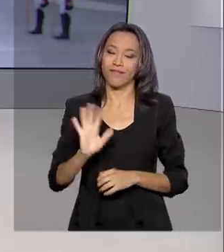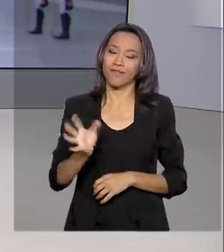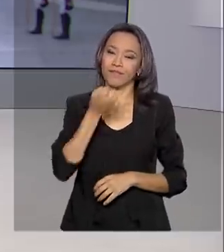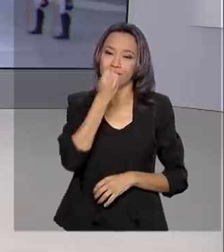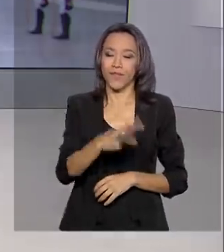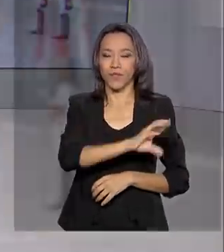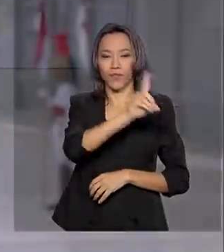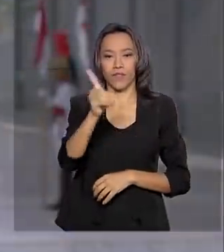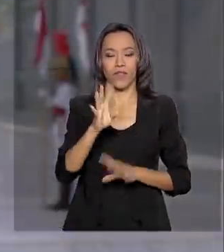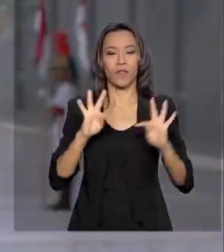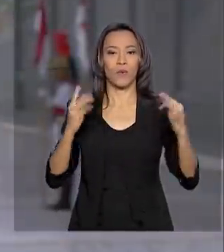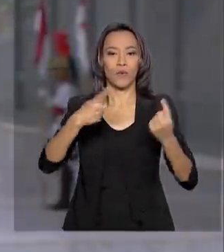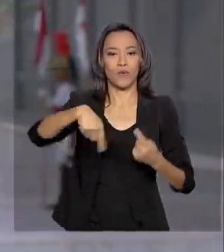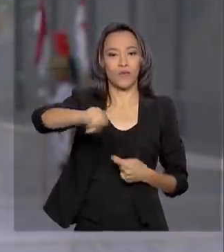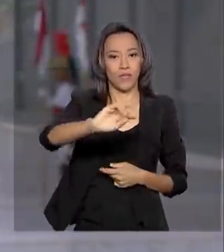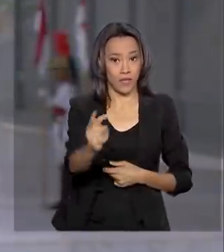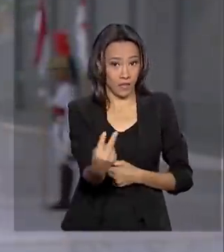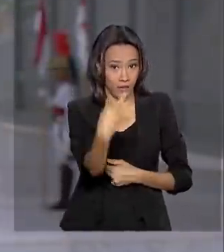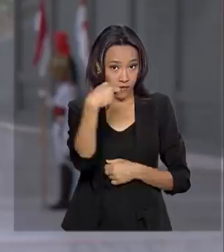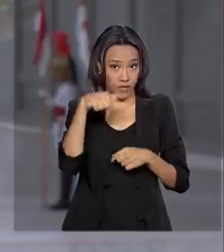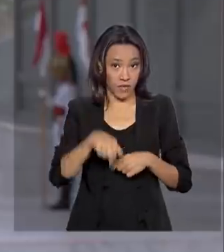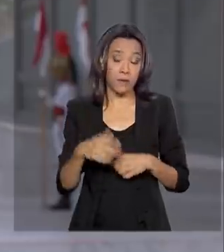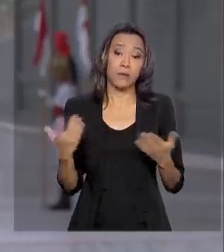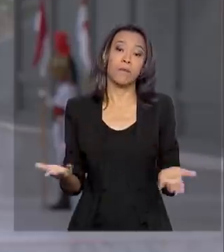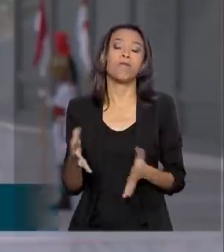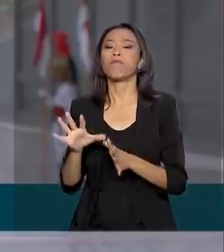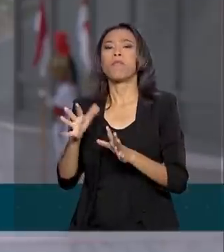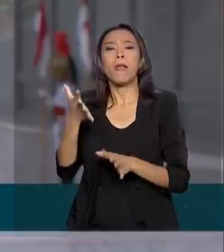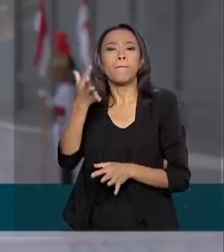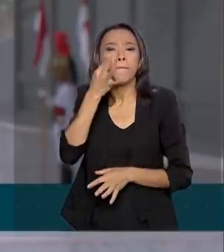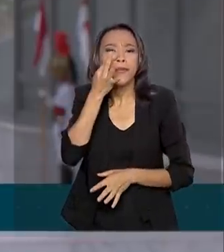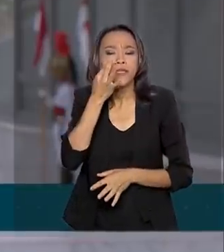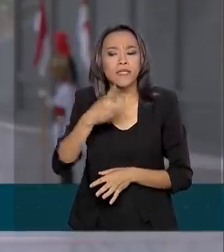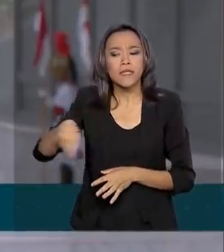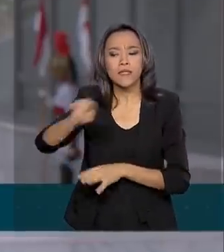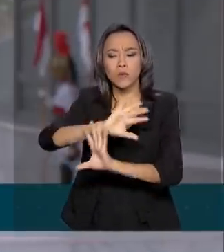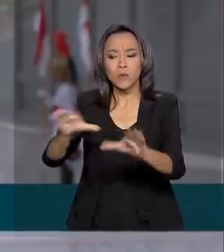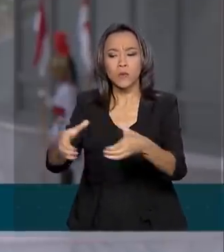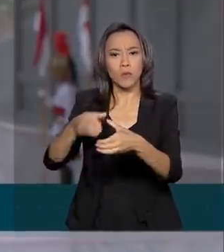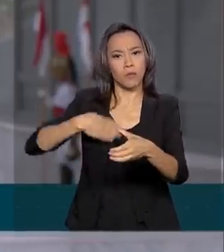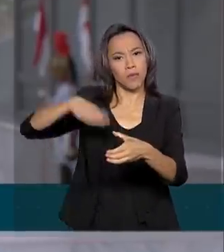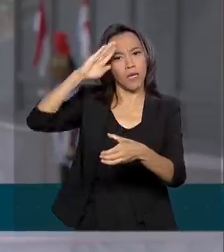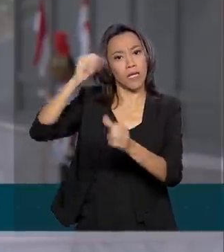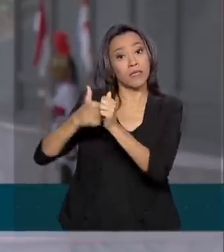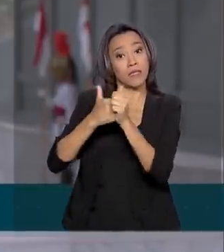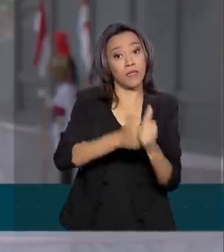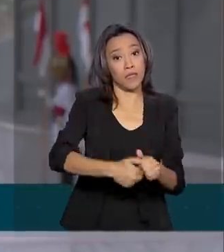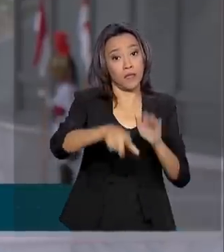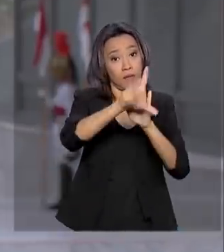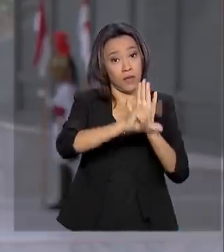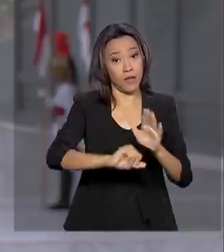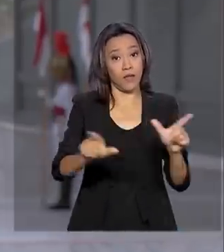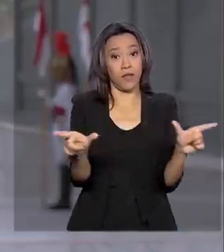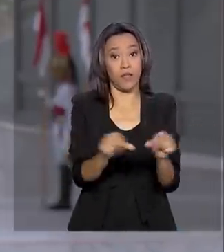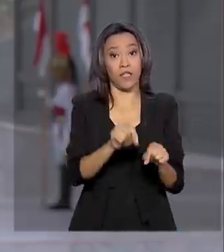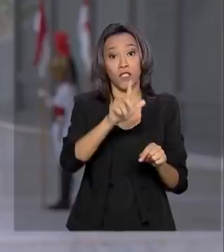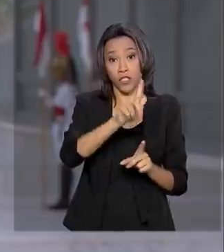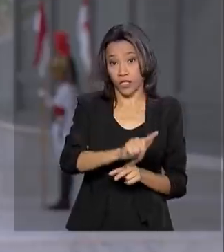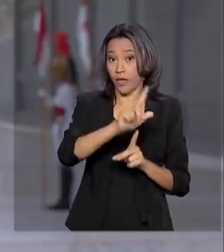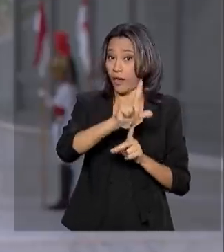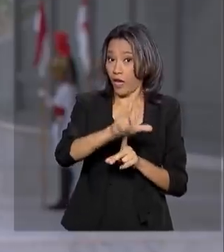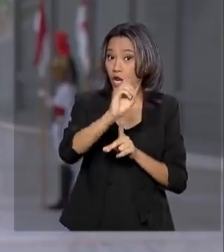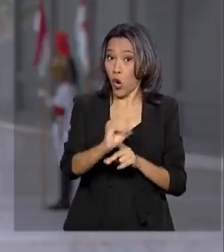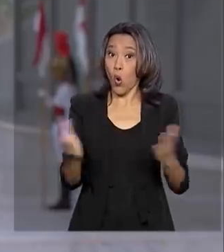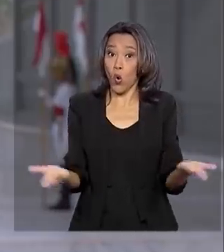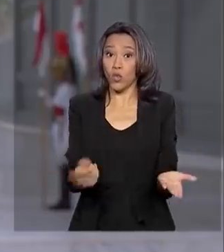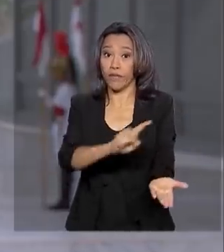acompanham aqui na TV Brasil. A presença dos militares no Ceará por meio da ação de garantia de lei e ordem GLO vence hoje. Ontem